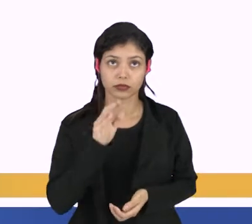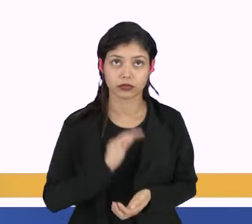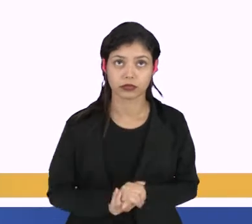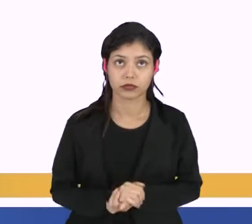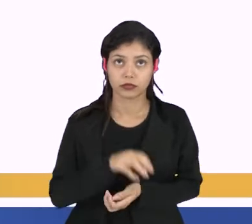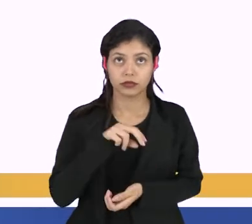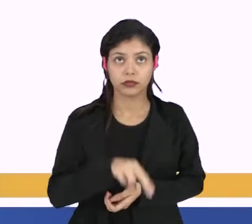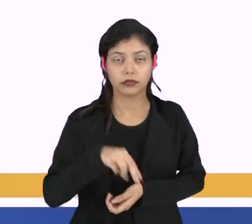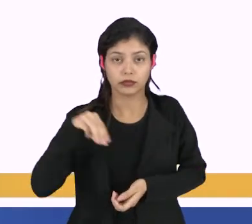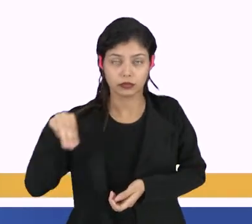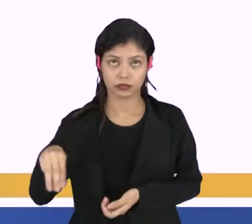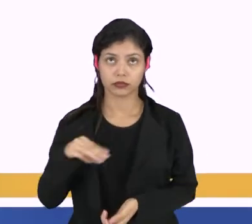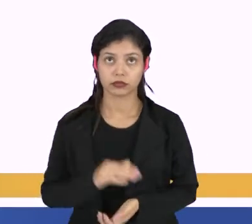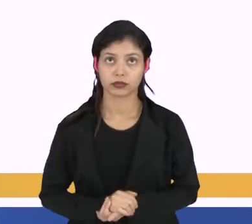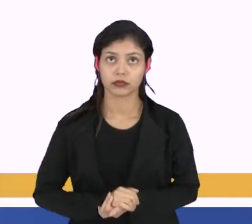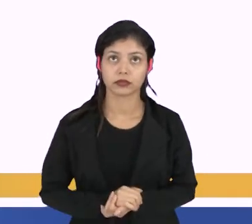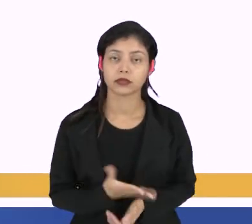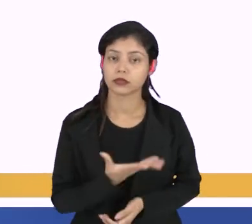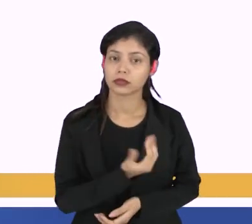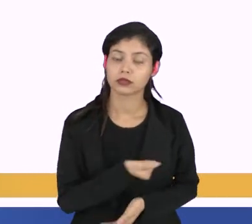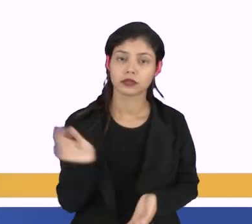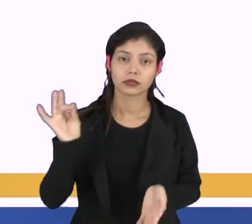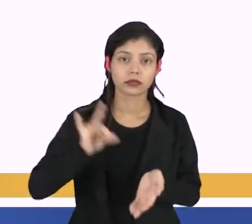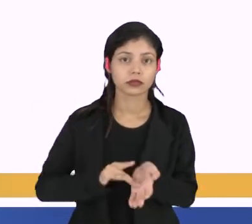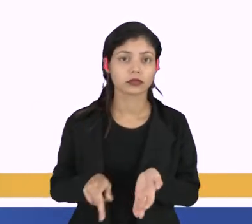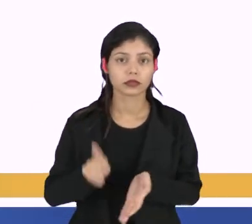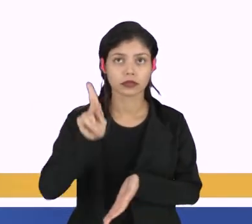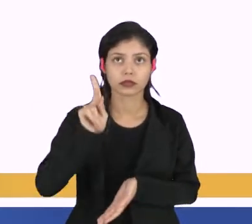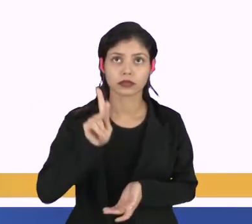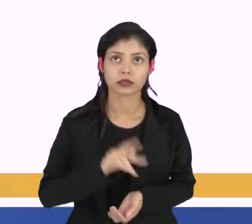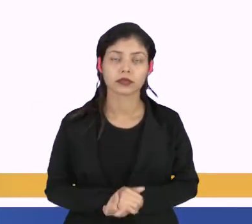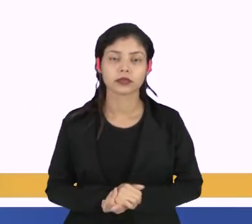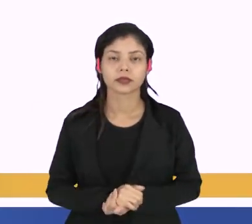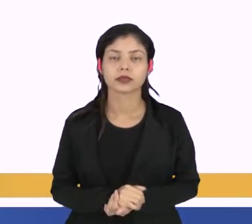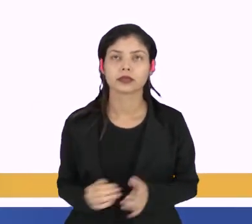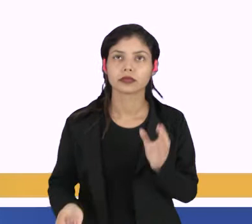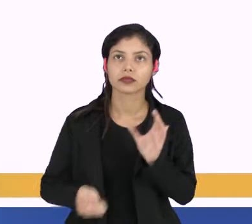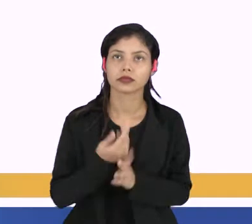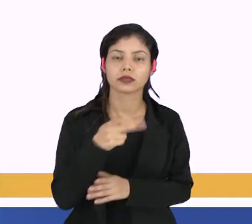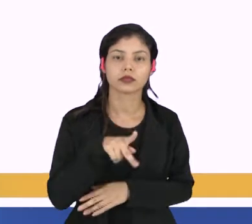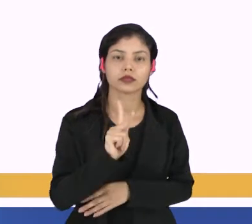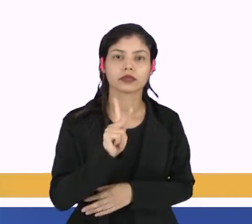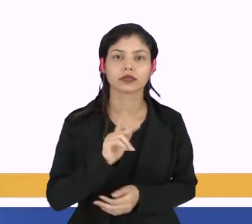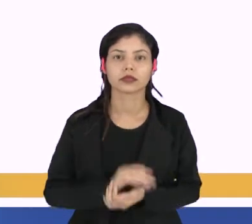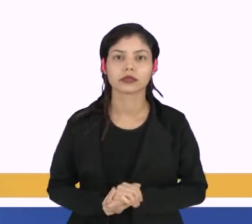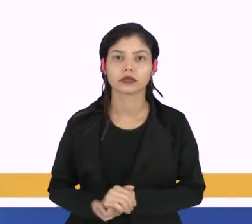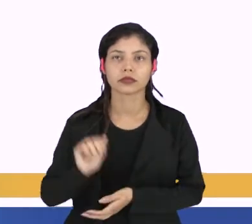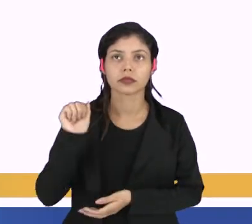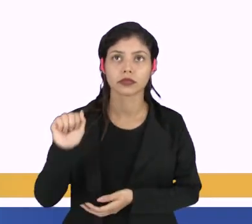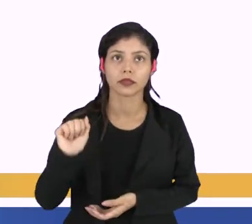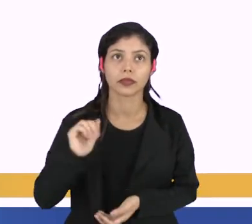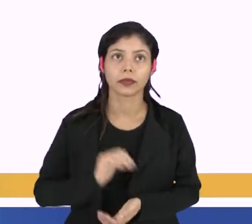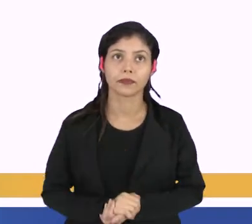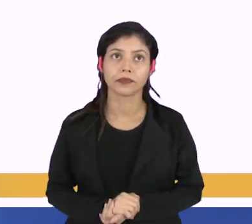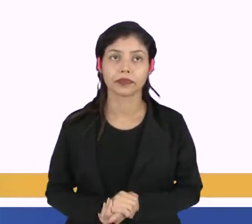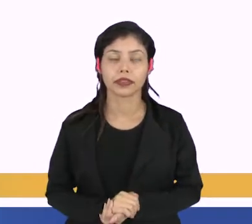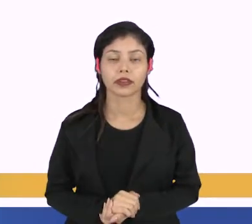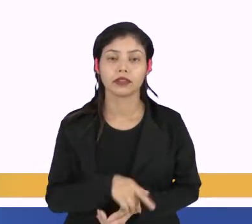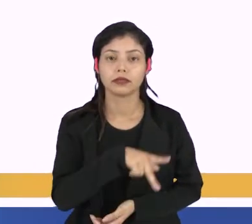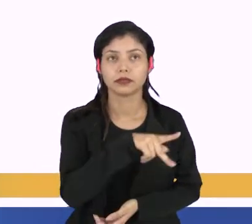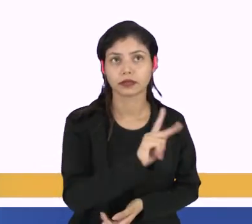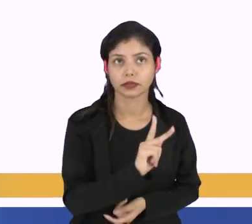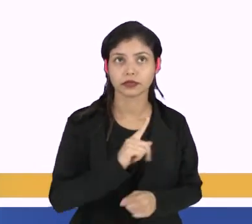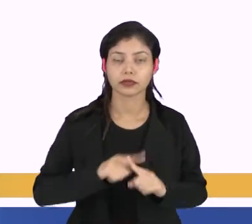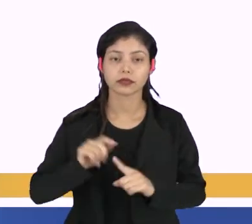tipo N por N e o número real K. O produto de K pela matriz A, que é